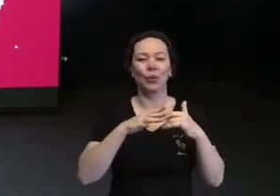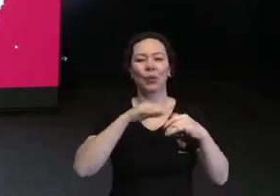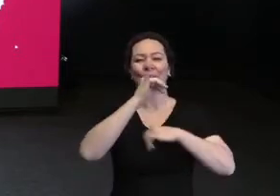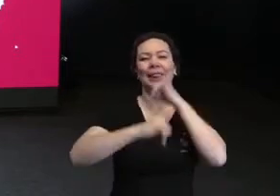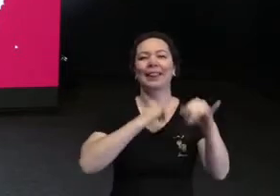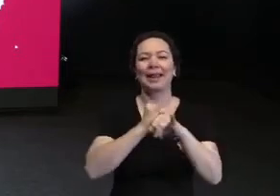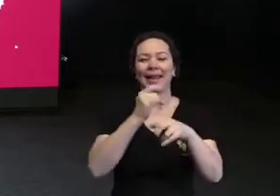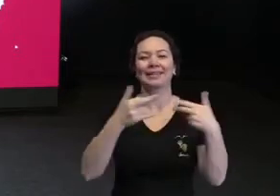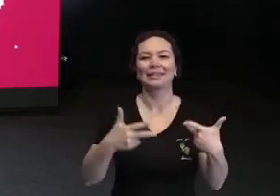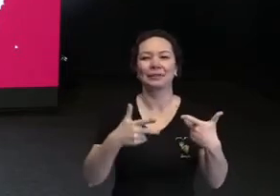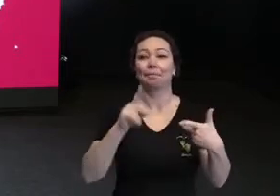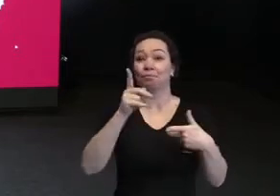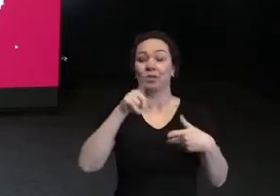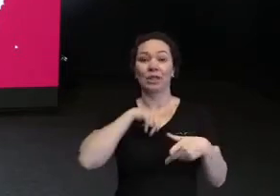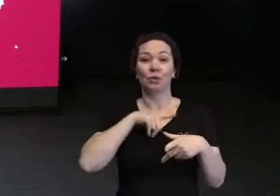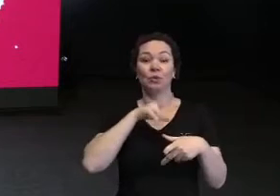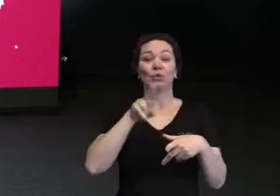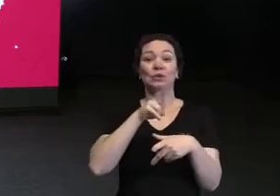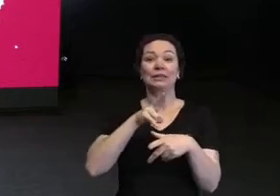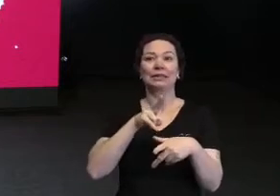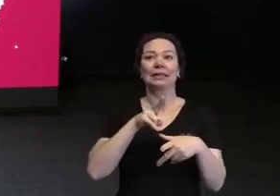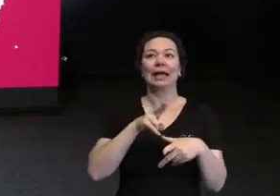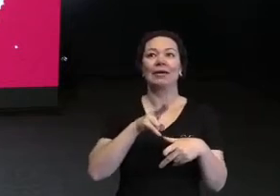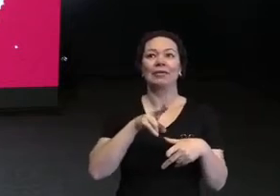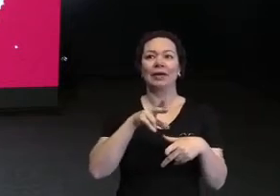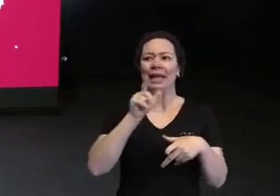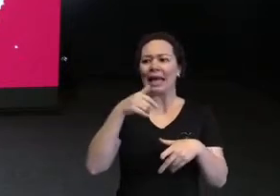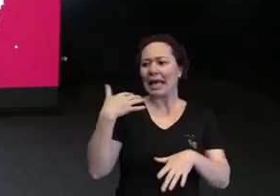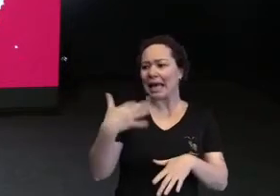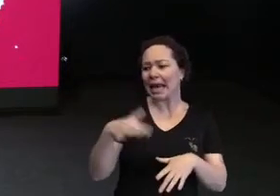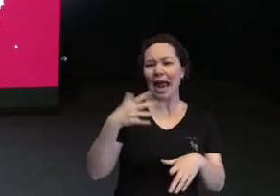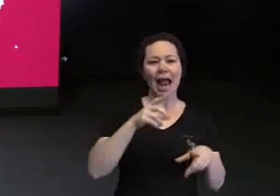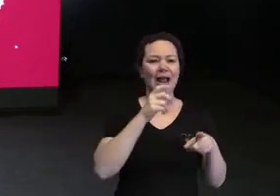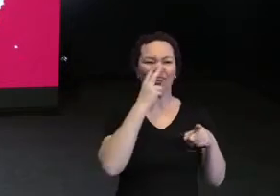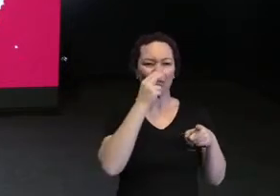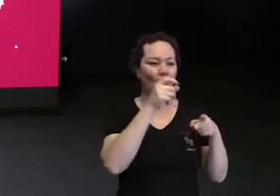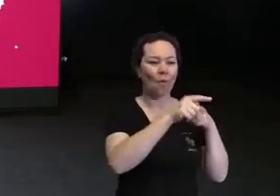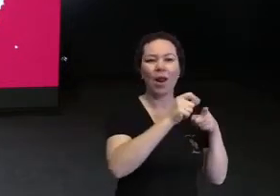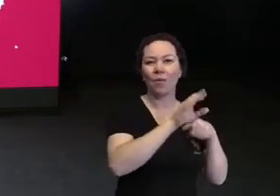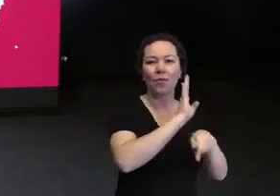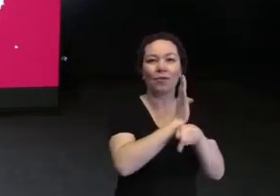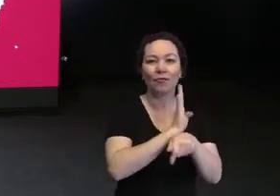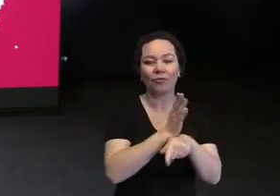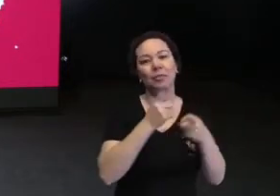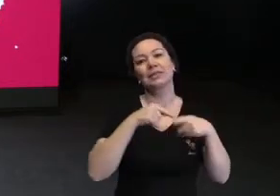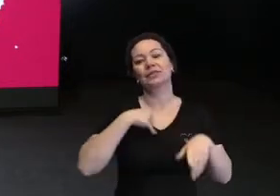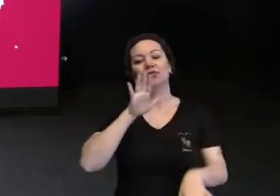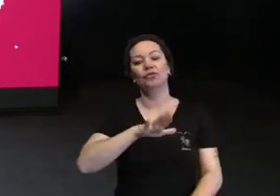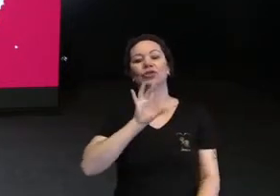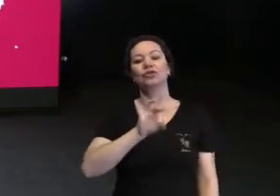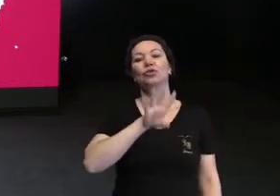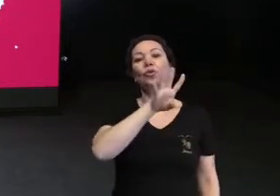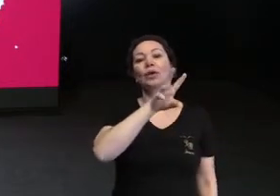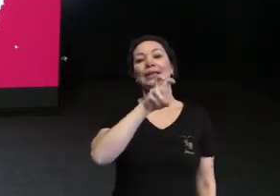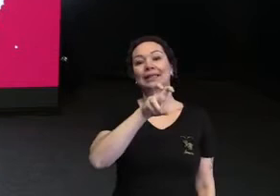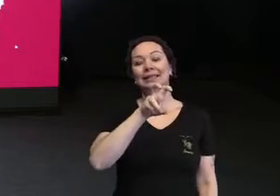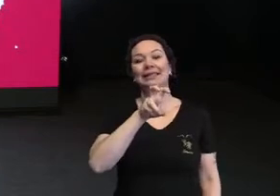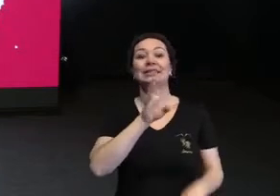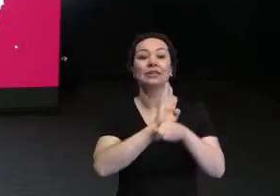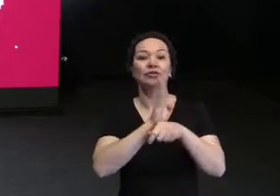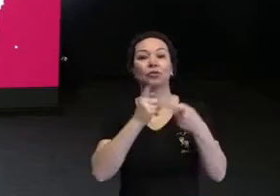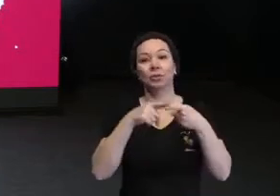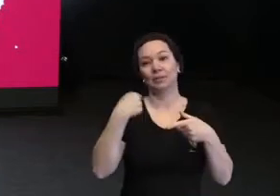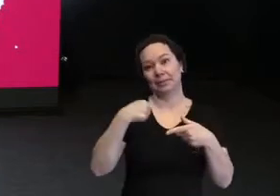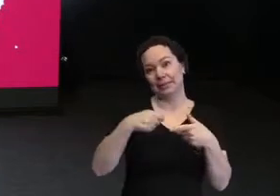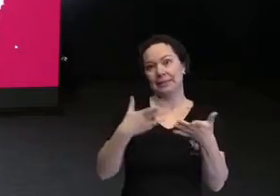E eu falei, cara, eu vou ter acesso aos filmes, era muito caro para alugar filme. Eu falei, nossa, eu no céu, mas eu fiquei só 45 dias porque tinha que indicar filme ruim